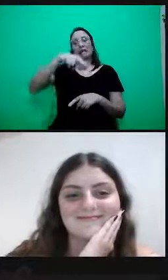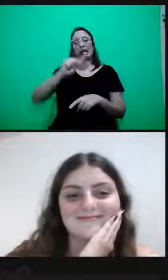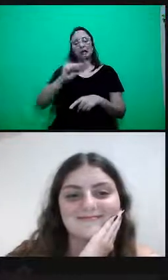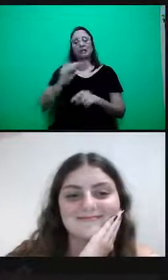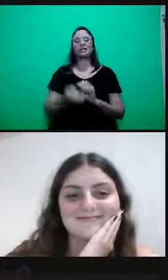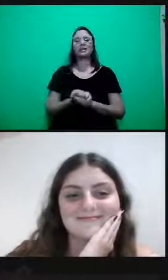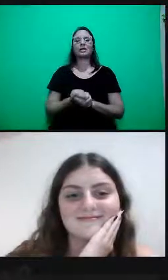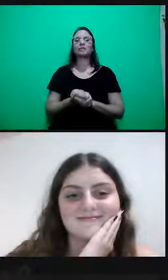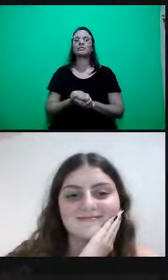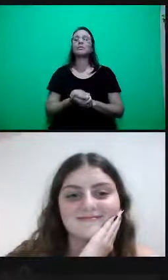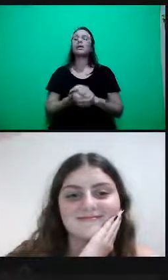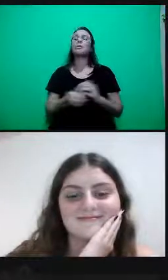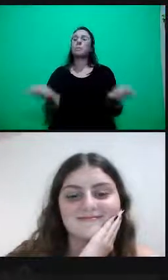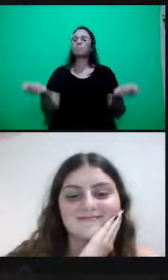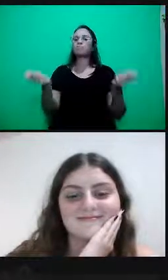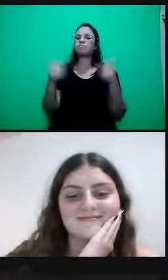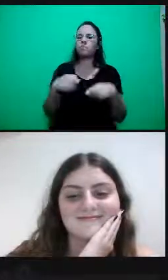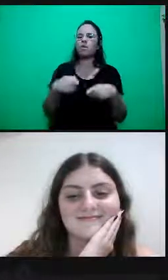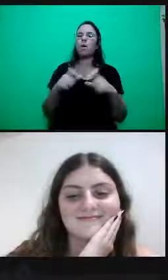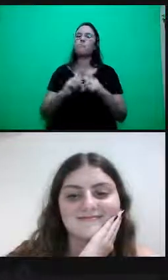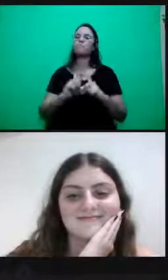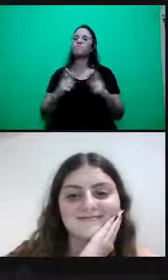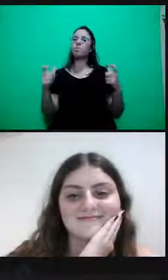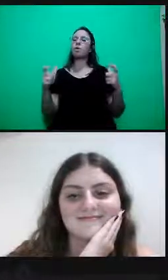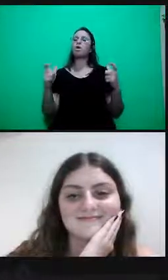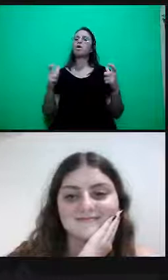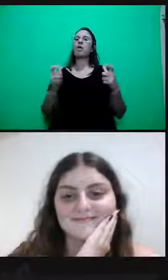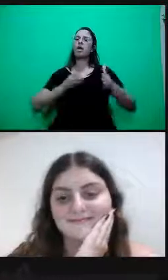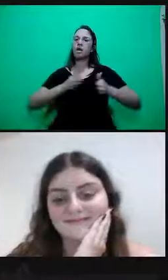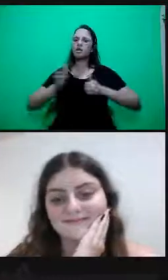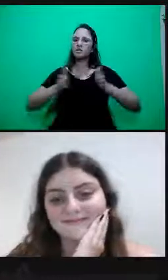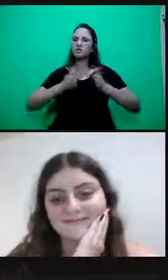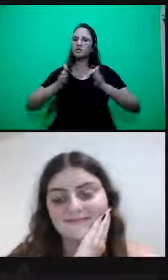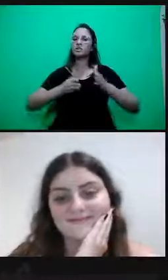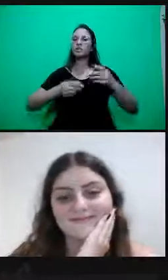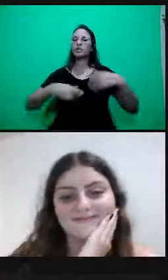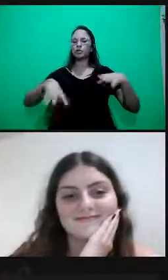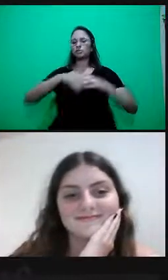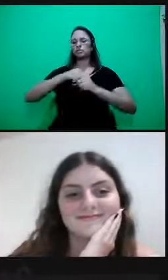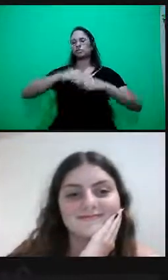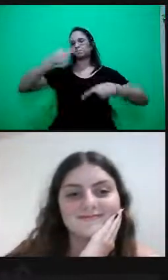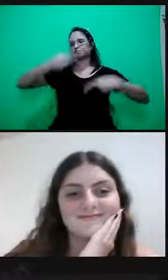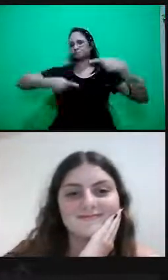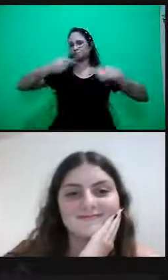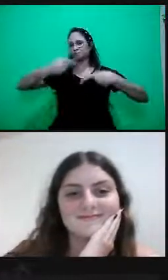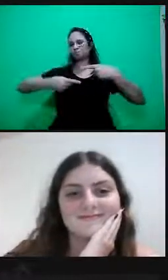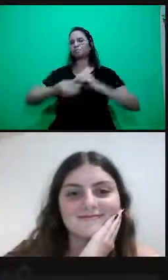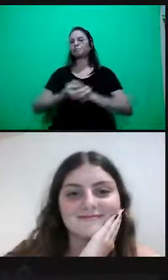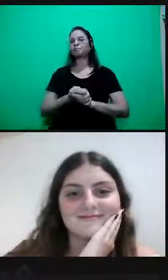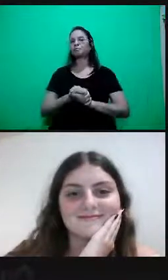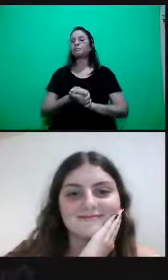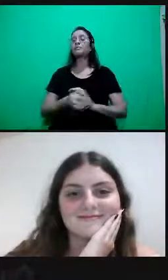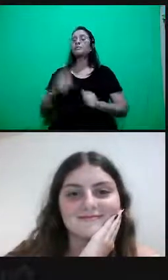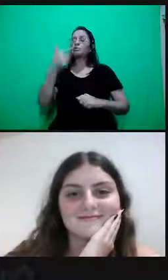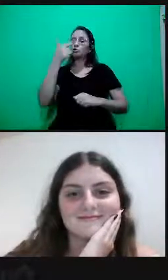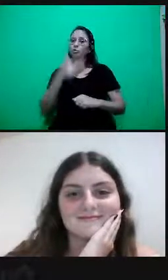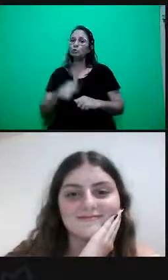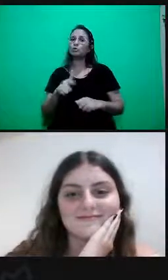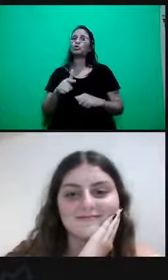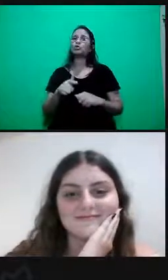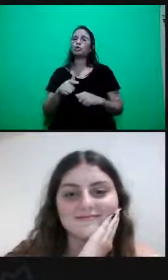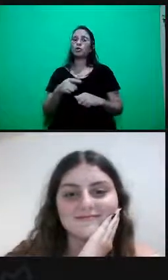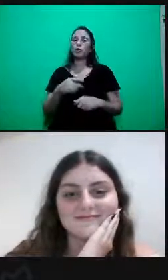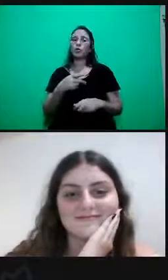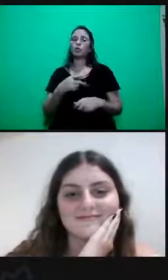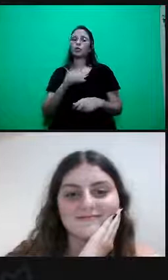possibilitarem maior acesso às nossas discussões. A gente reforça o recado com relação